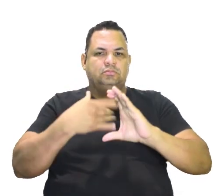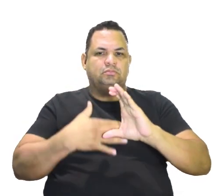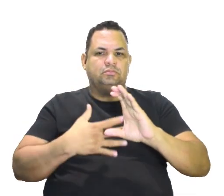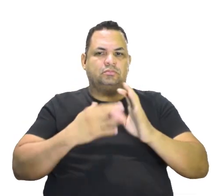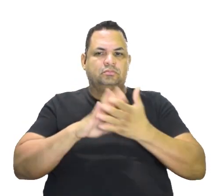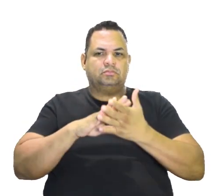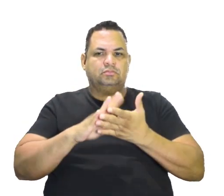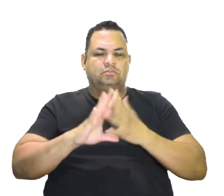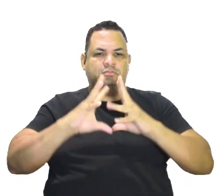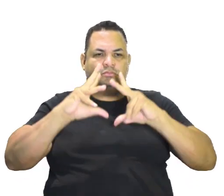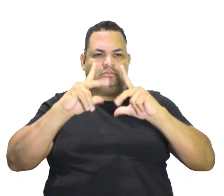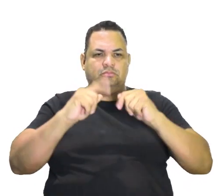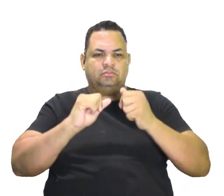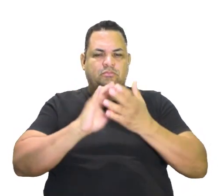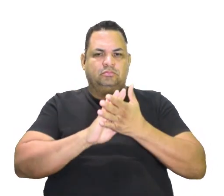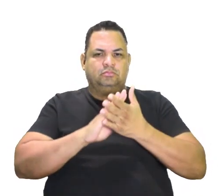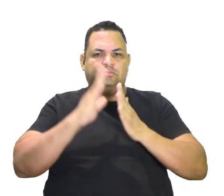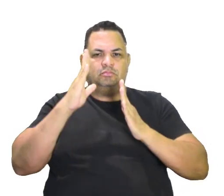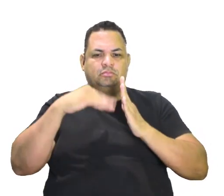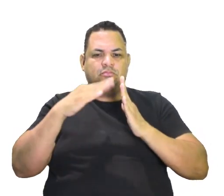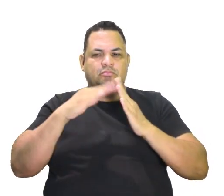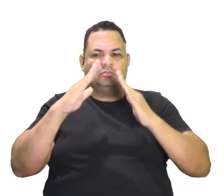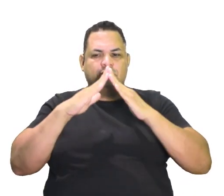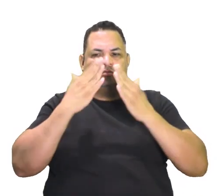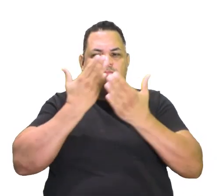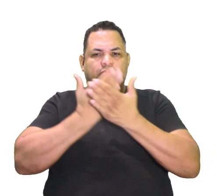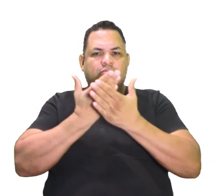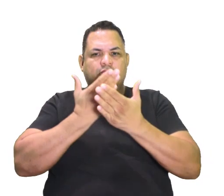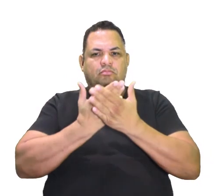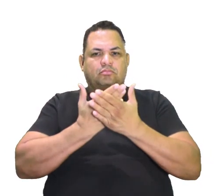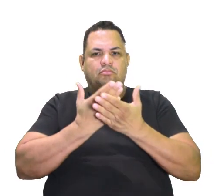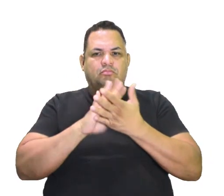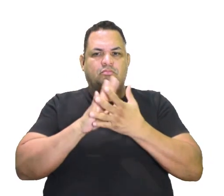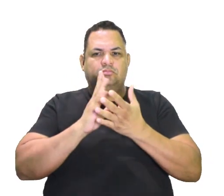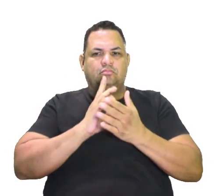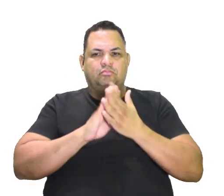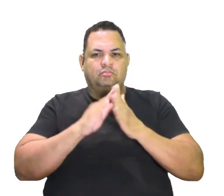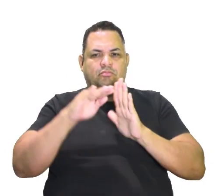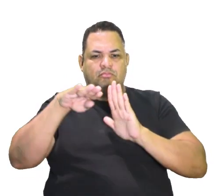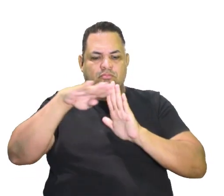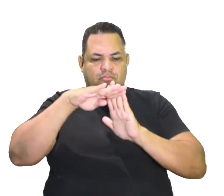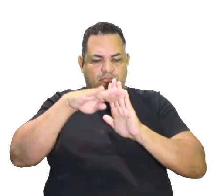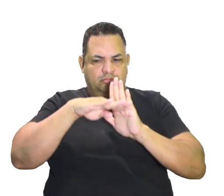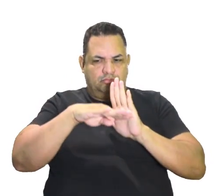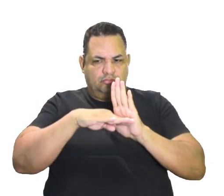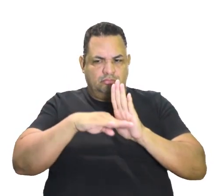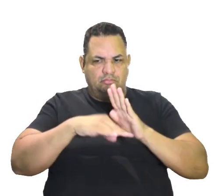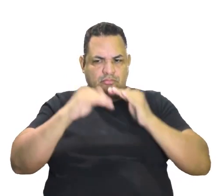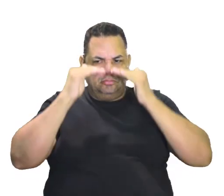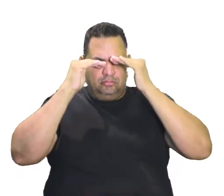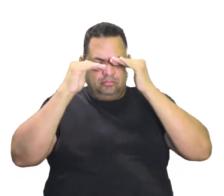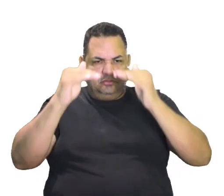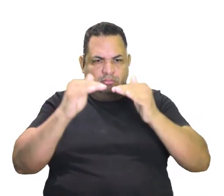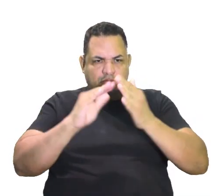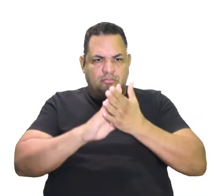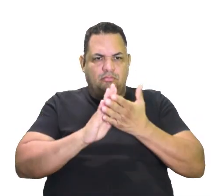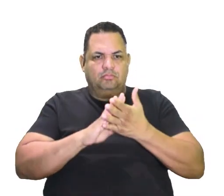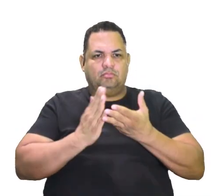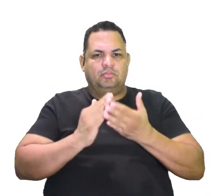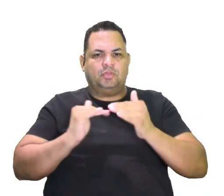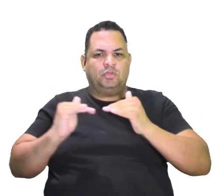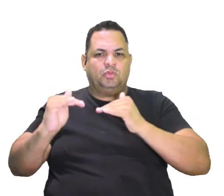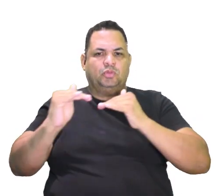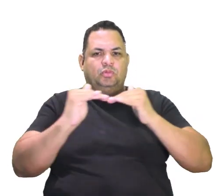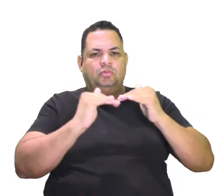gerais da pintura acadêmica é seguir os padrões de beleza da